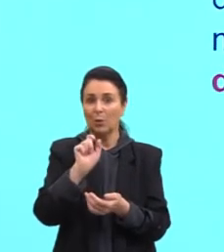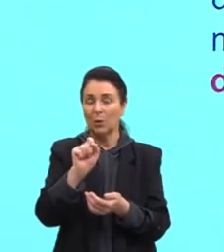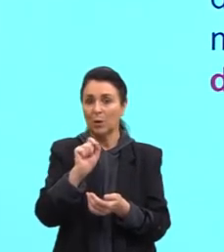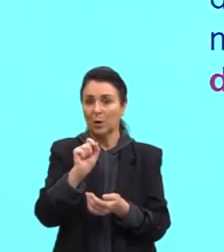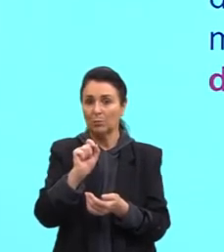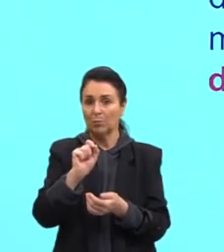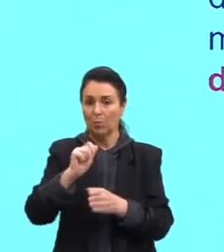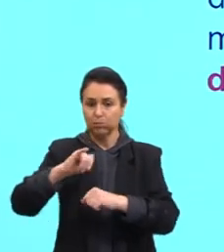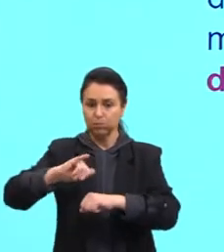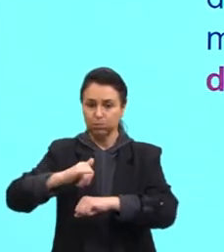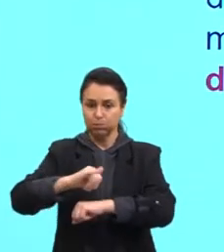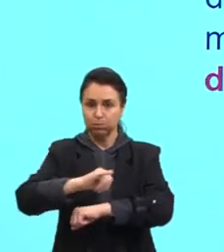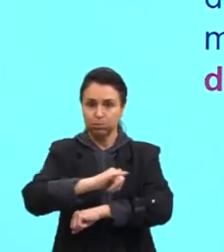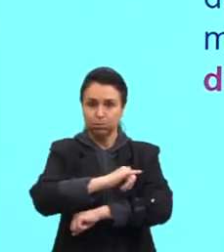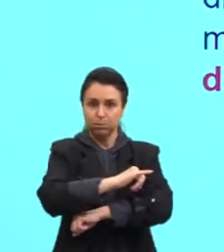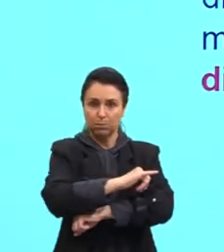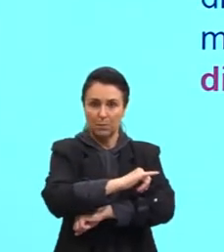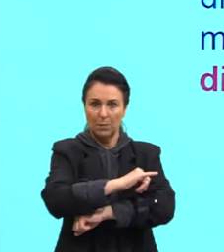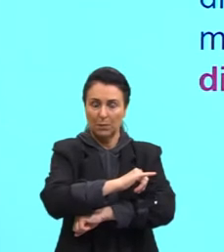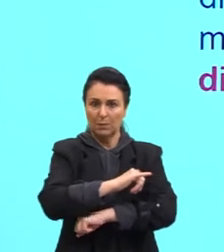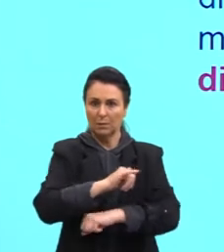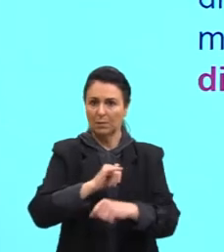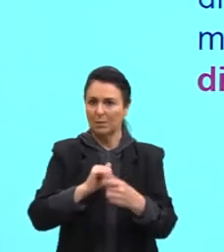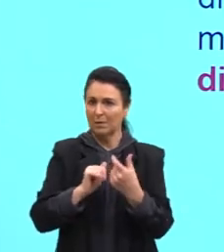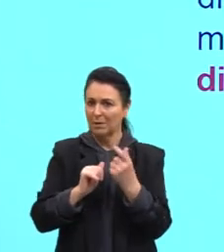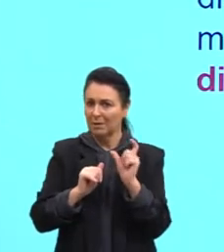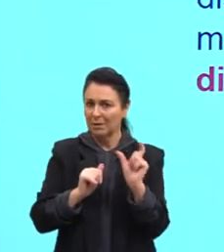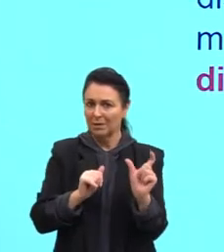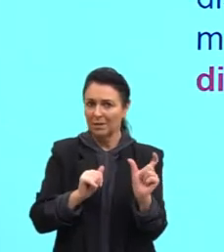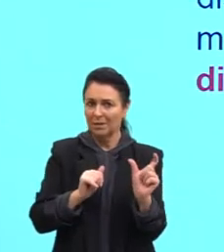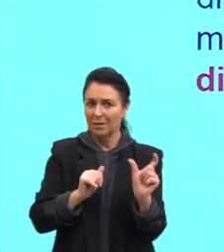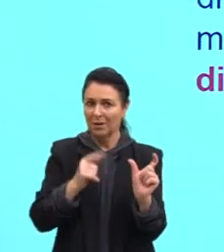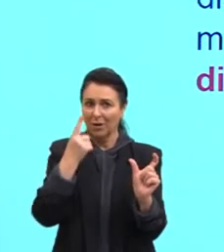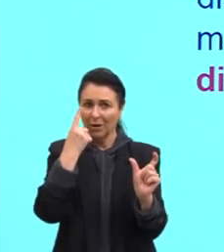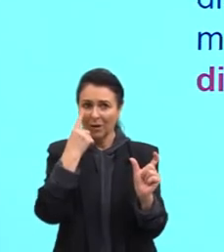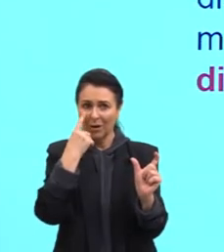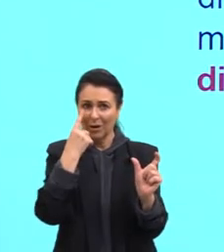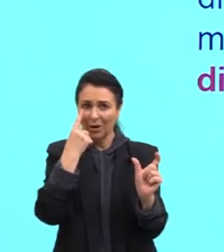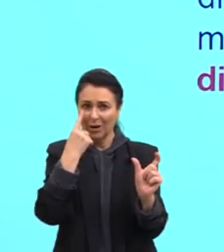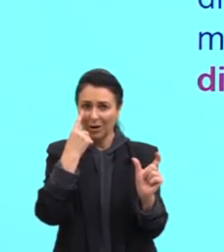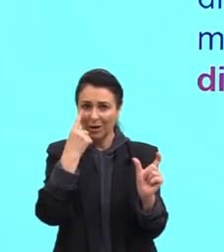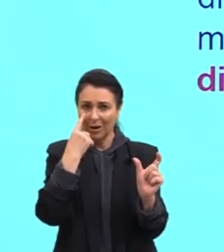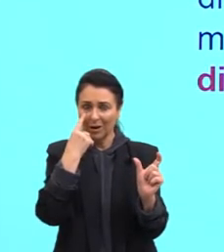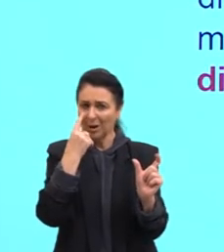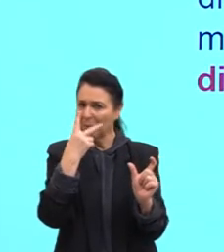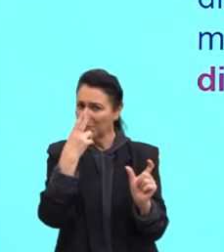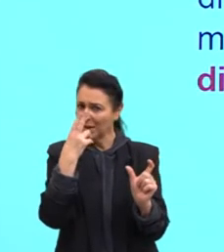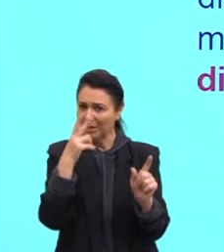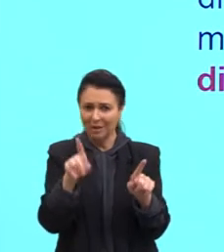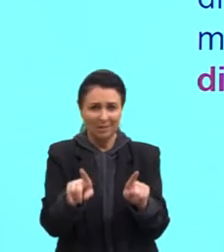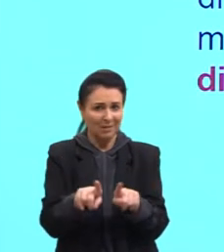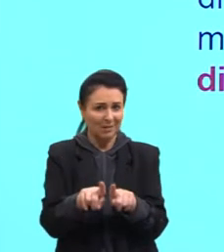Obesidade. Palavras parecidas, cognatas. Epidemic. Muito parecida também.